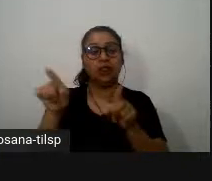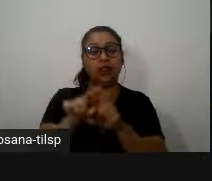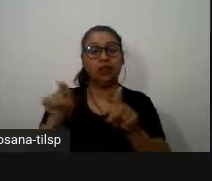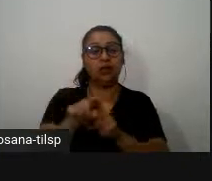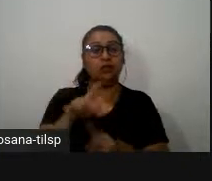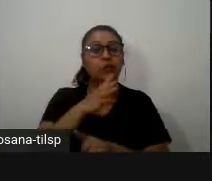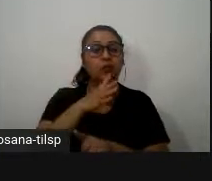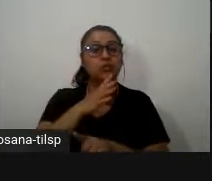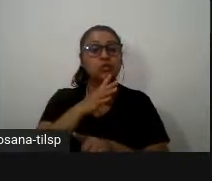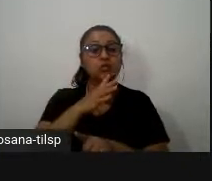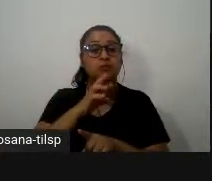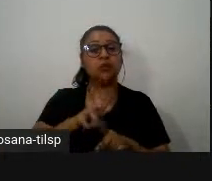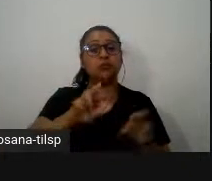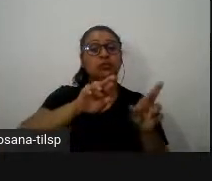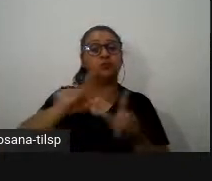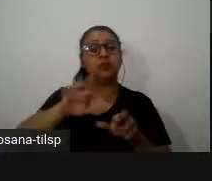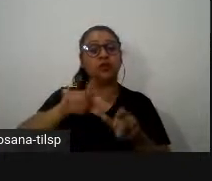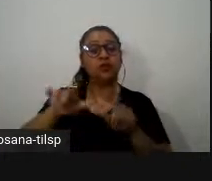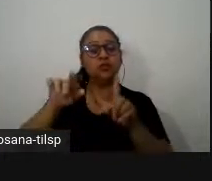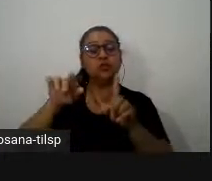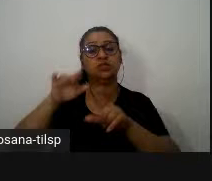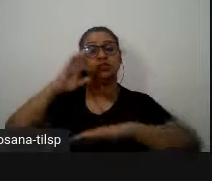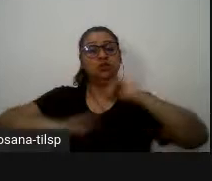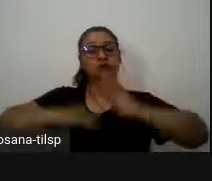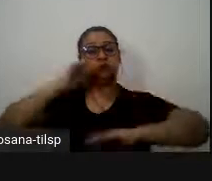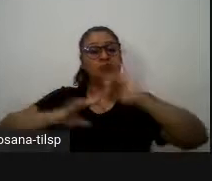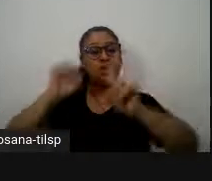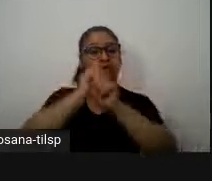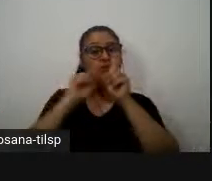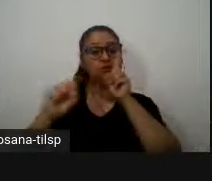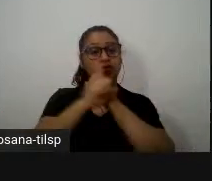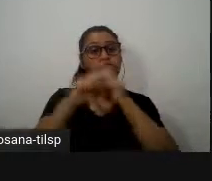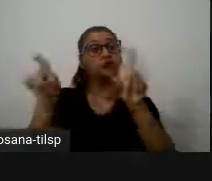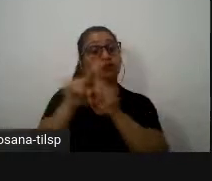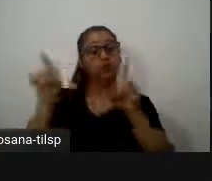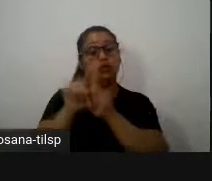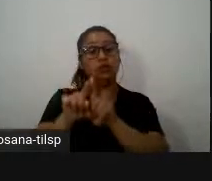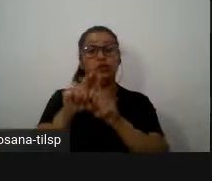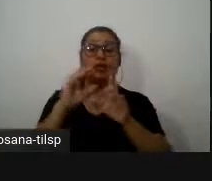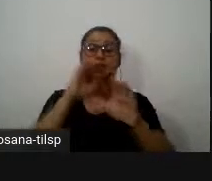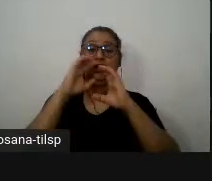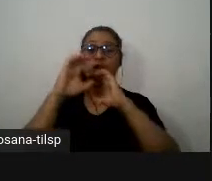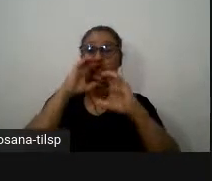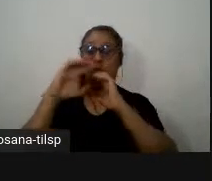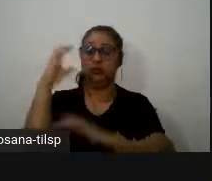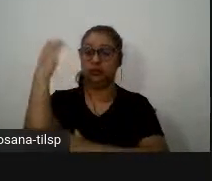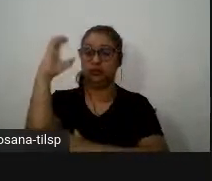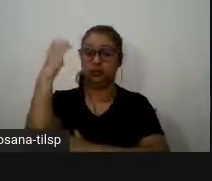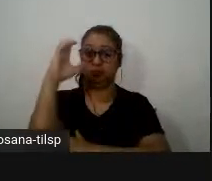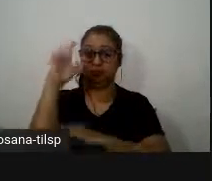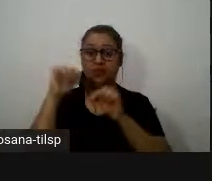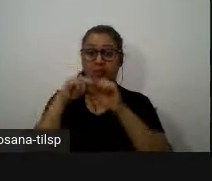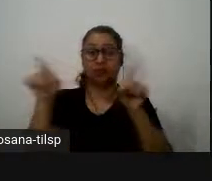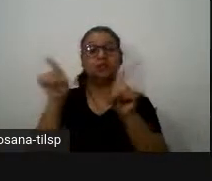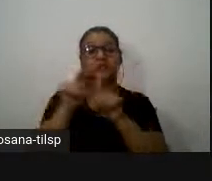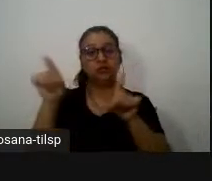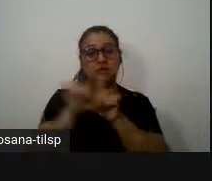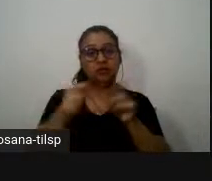das diferentes práticas sociais dessa mesma comunicação de ciência mas também contribui para